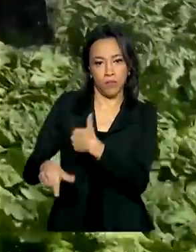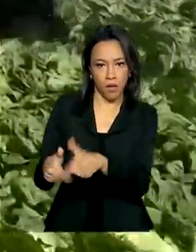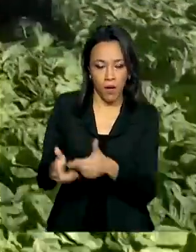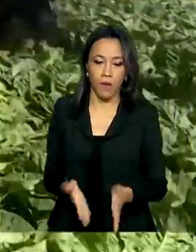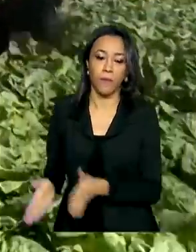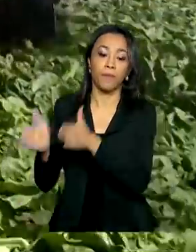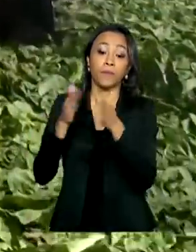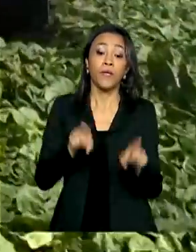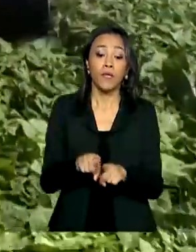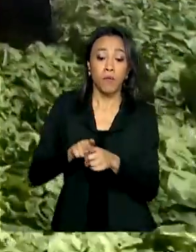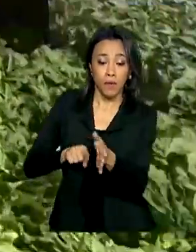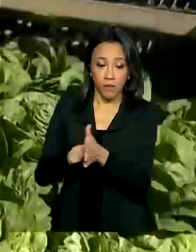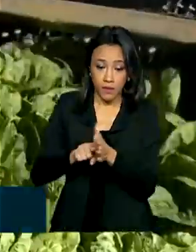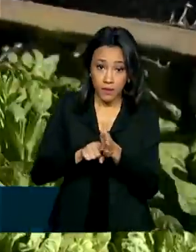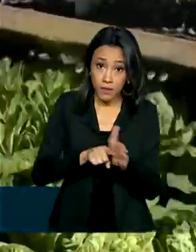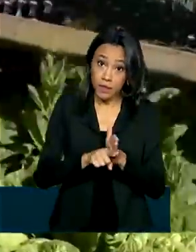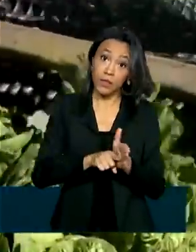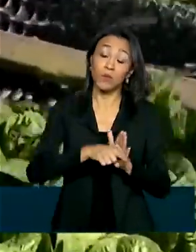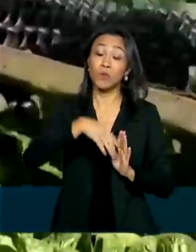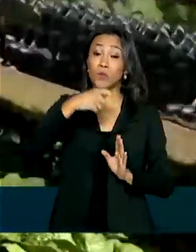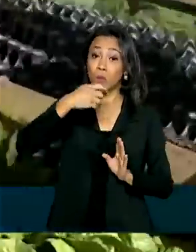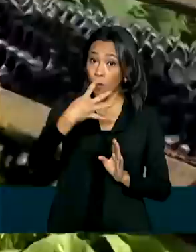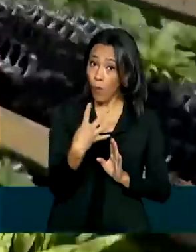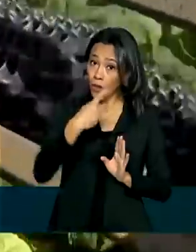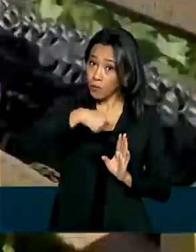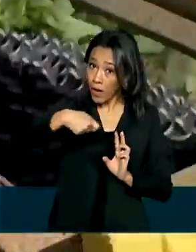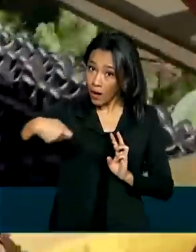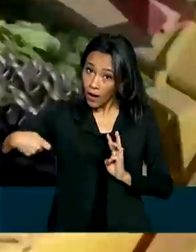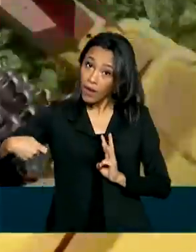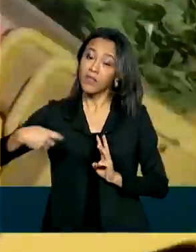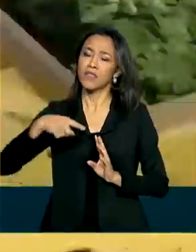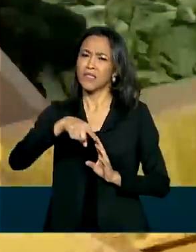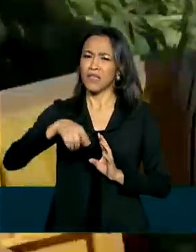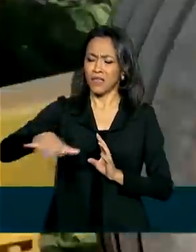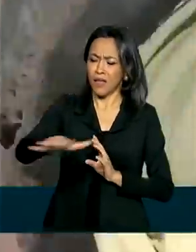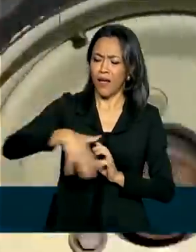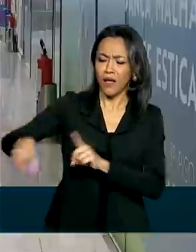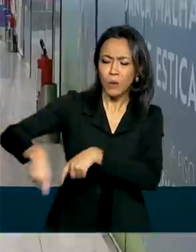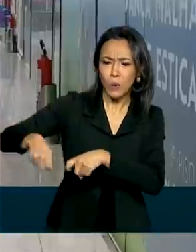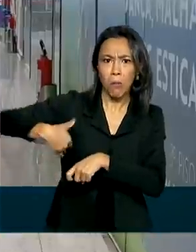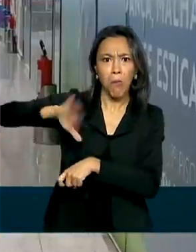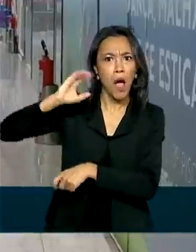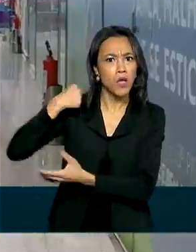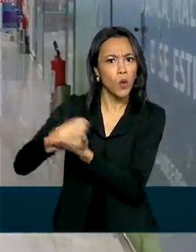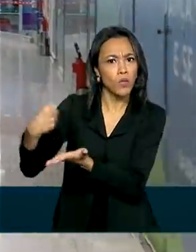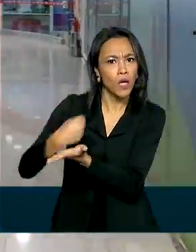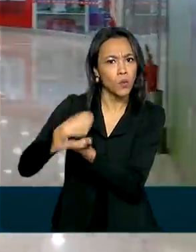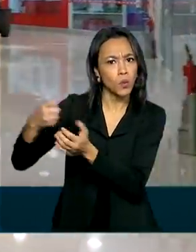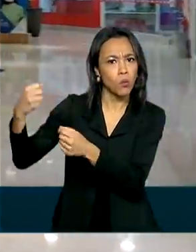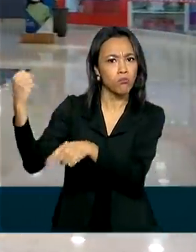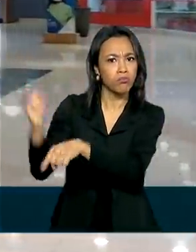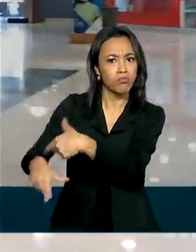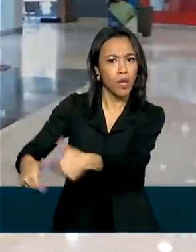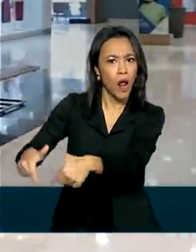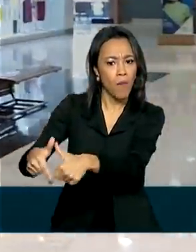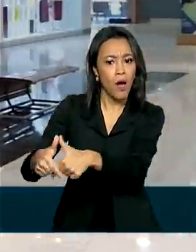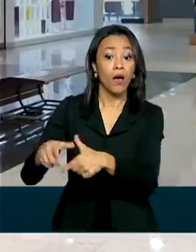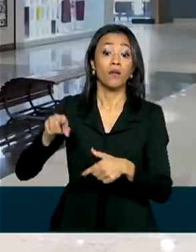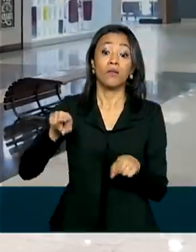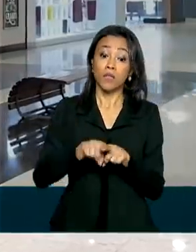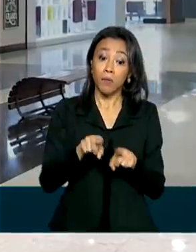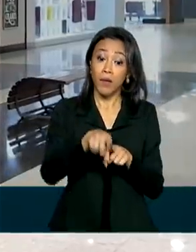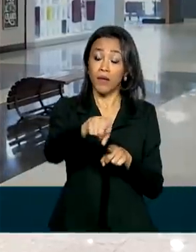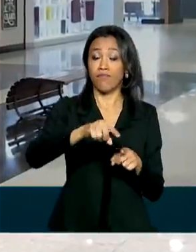levantamento, nos quatro primeiros meses do ano, a agricultura foi a que mais gerou empregos. Por outro lado, caiu muito o número de